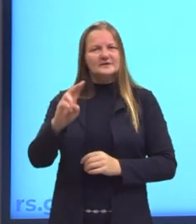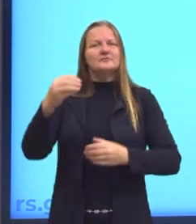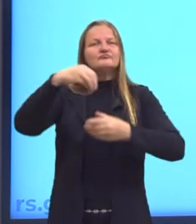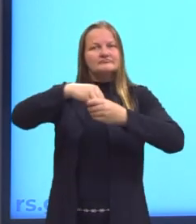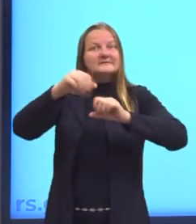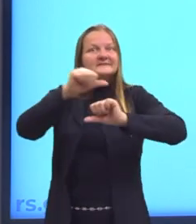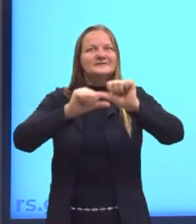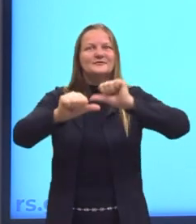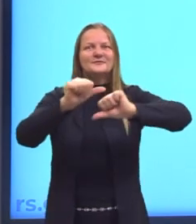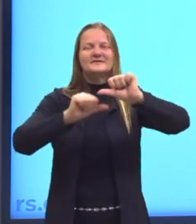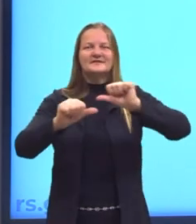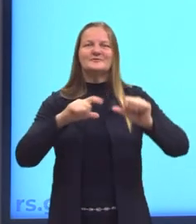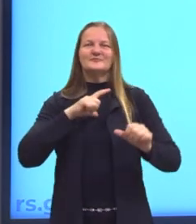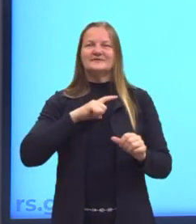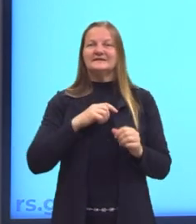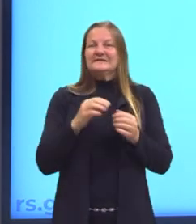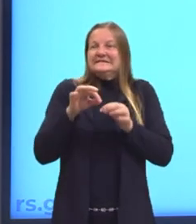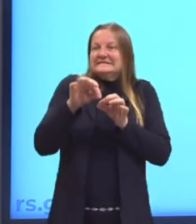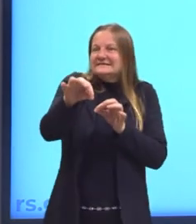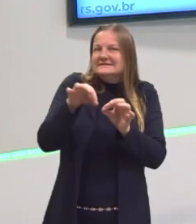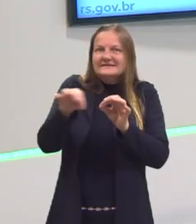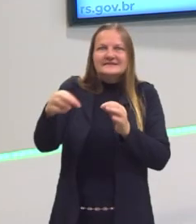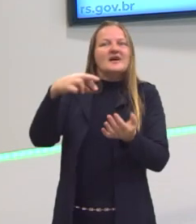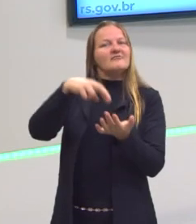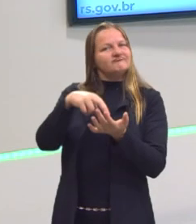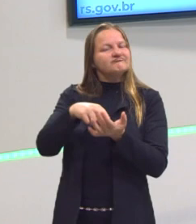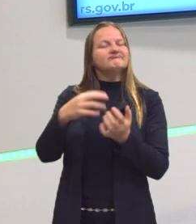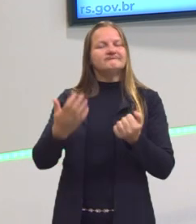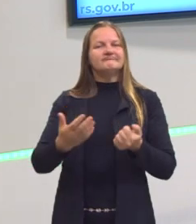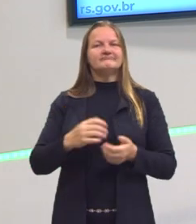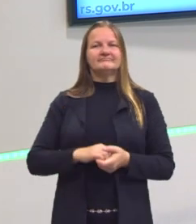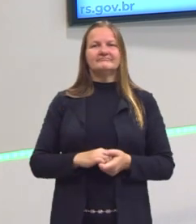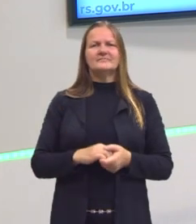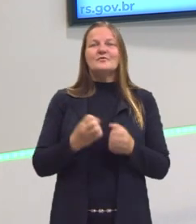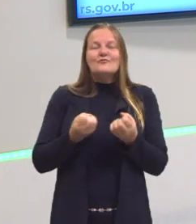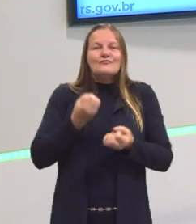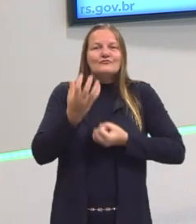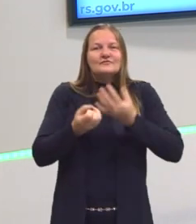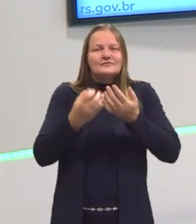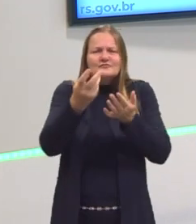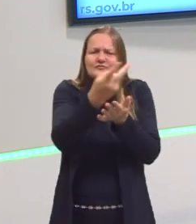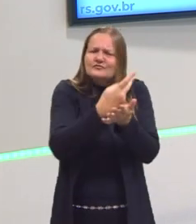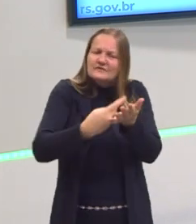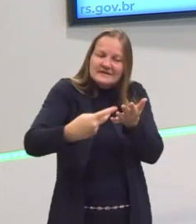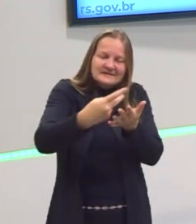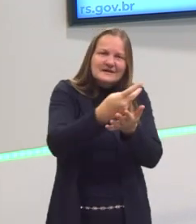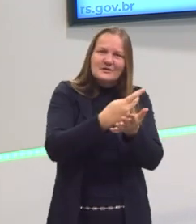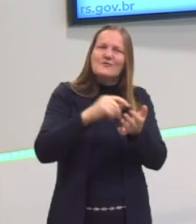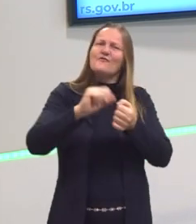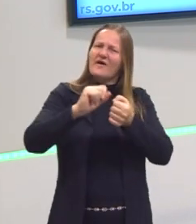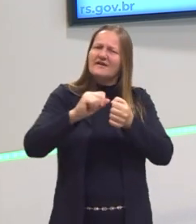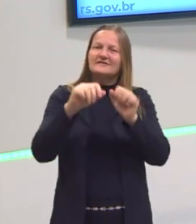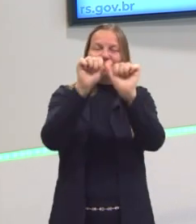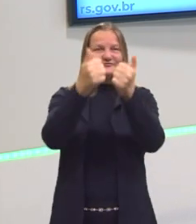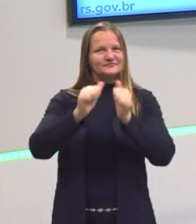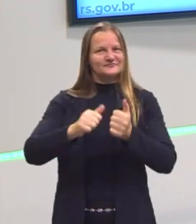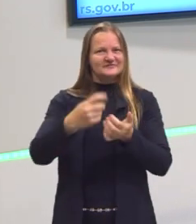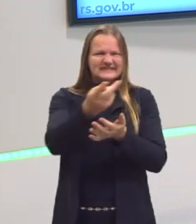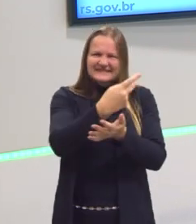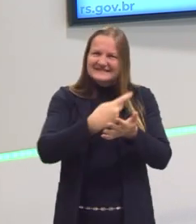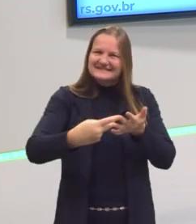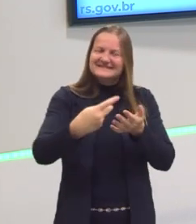transformação para a distância real. Eu estou expressando ali no meu desenho, na figura, né?